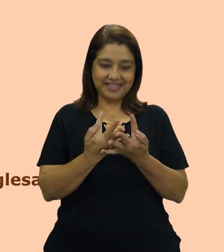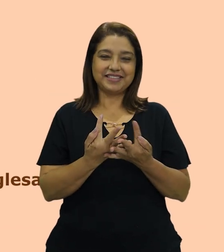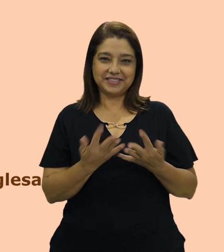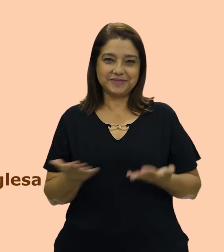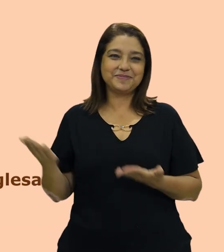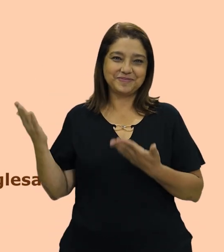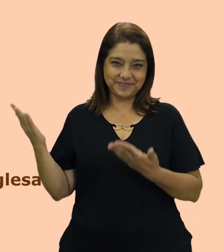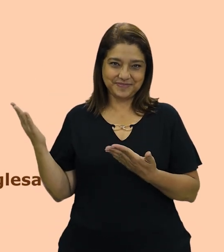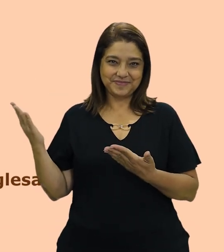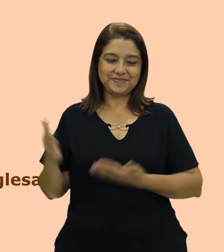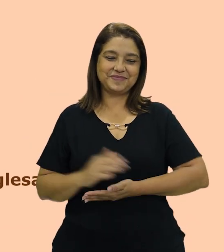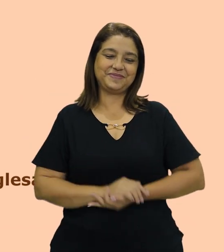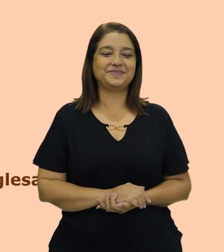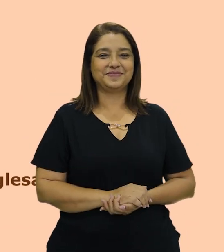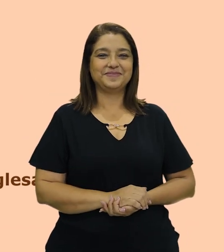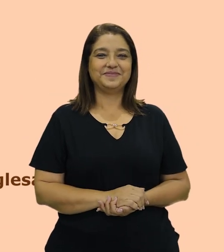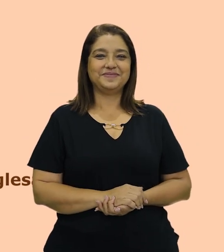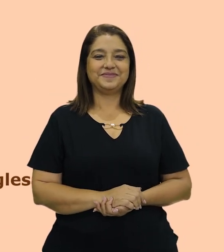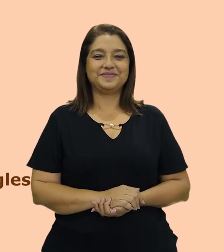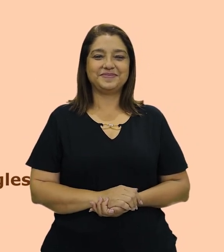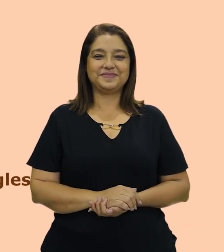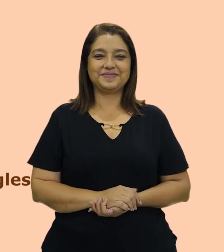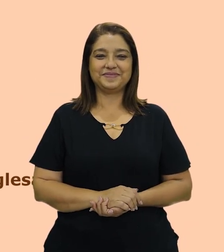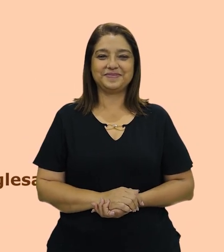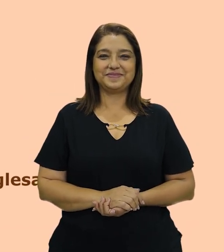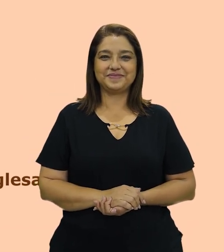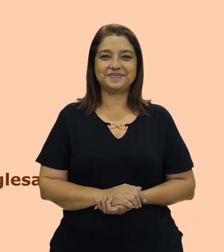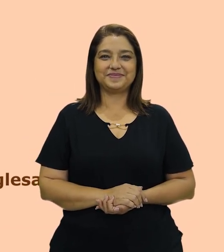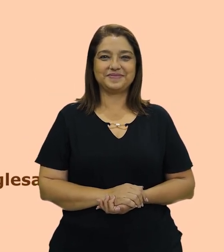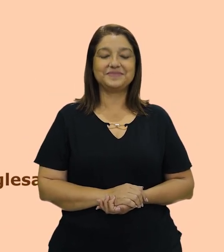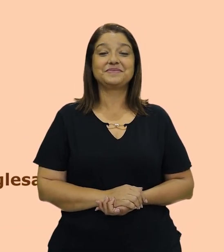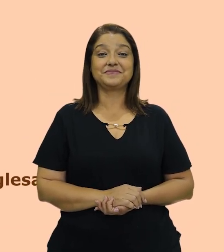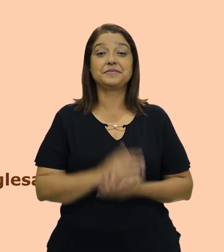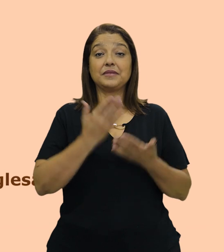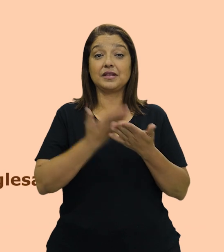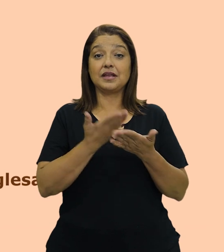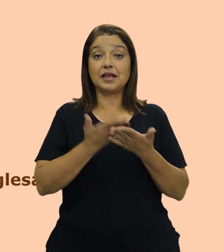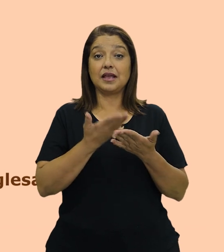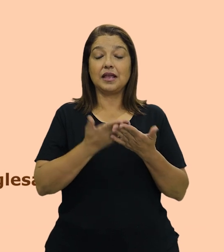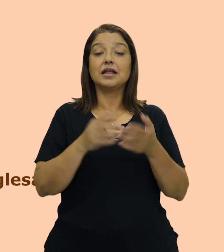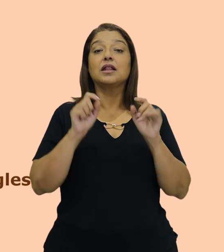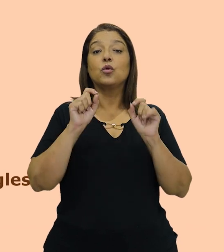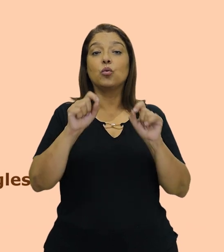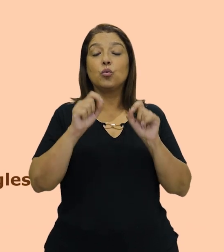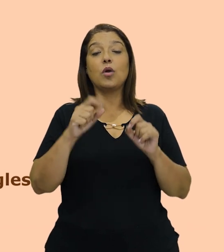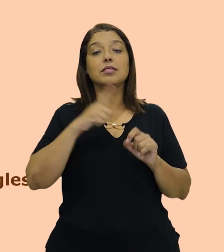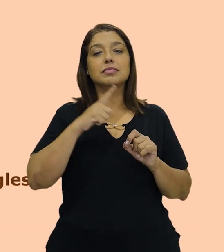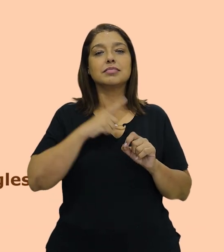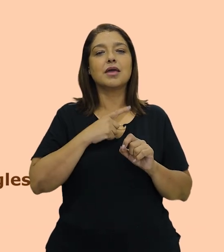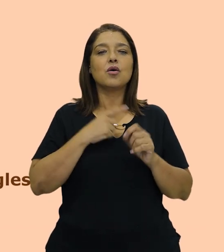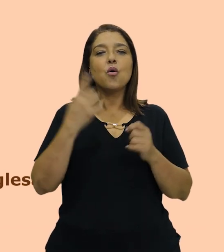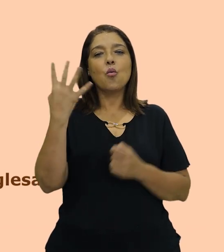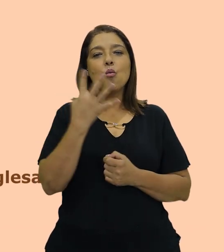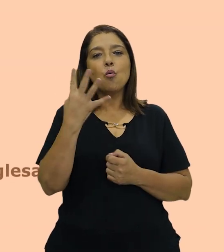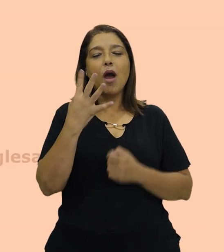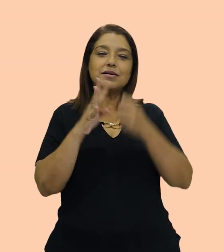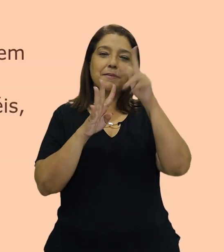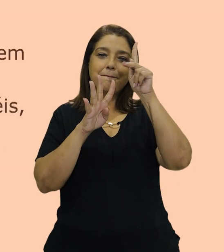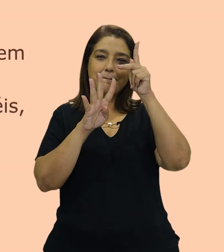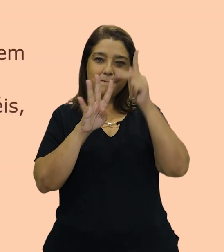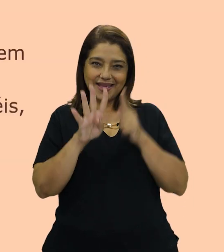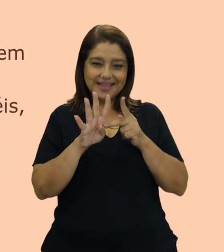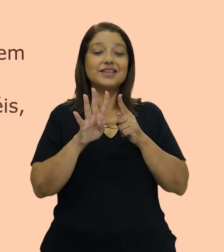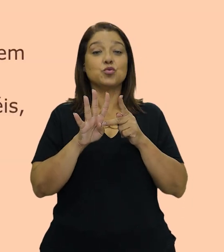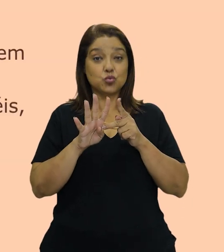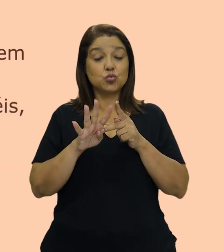da família, tá bom? Essa aula, pessoal, é para o quarto período da educação de jovens e adultos,